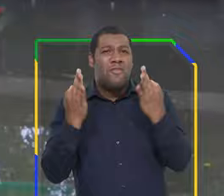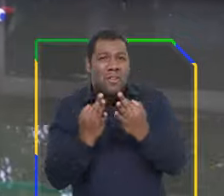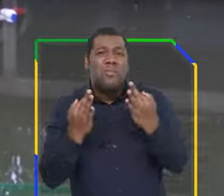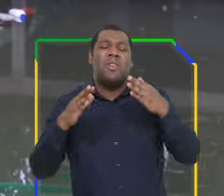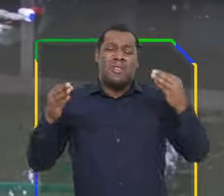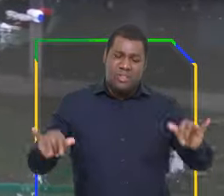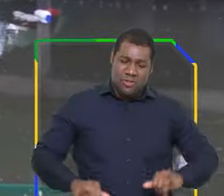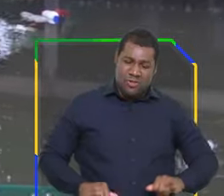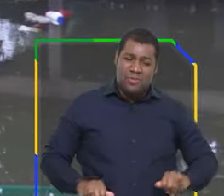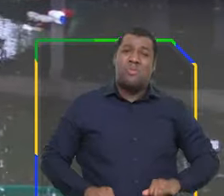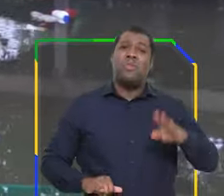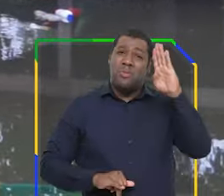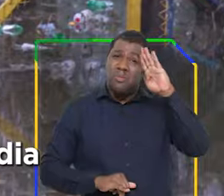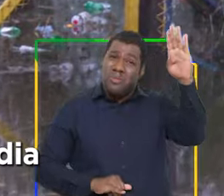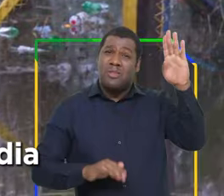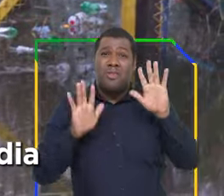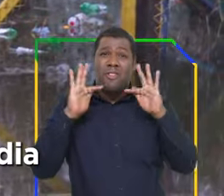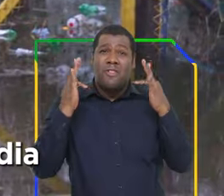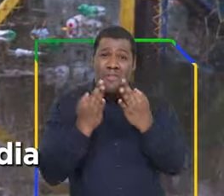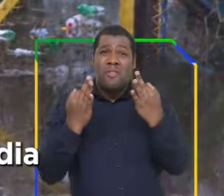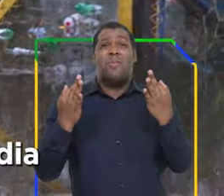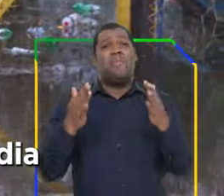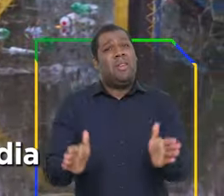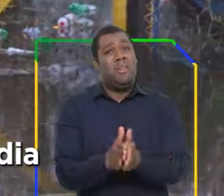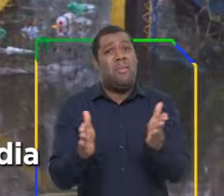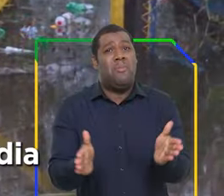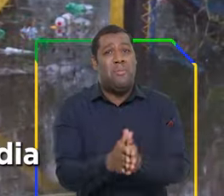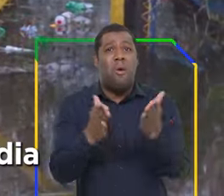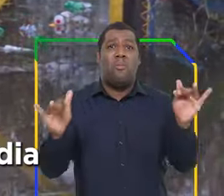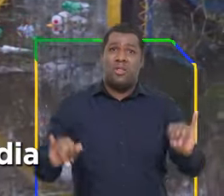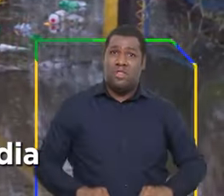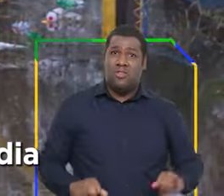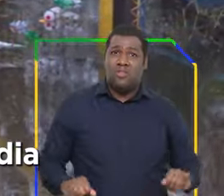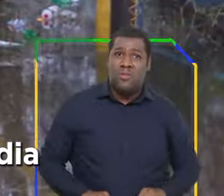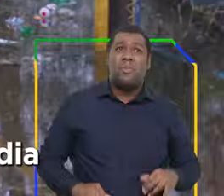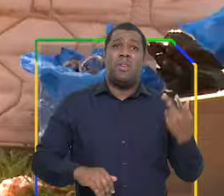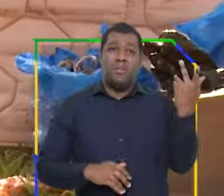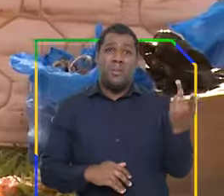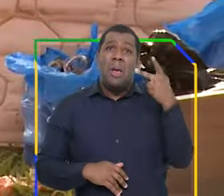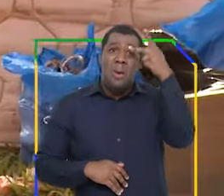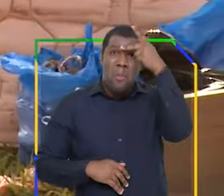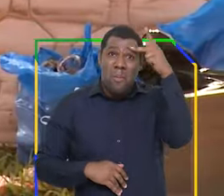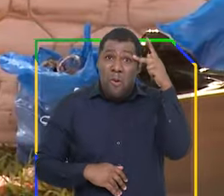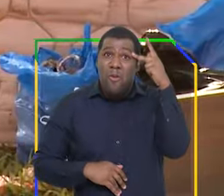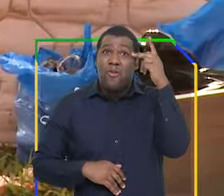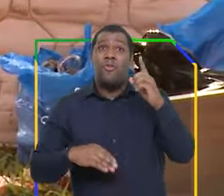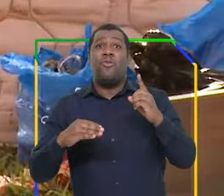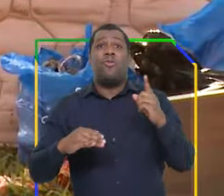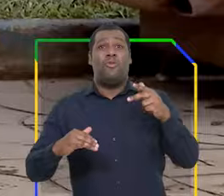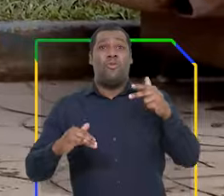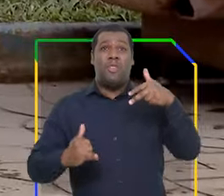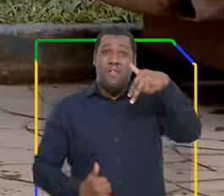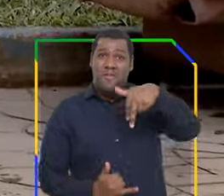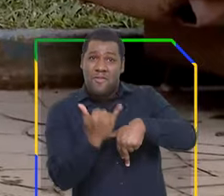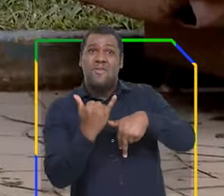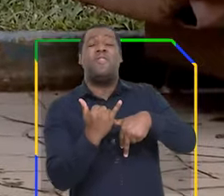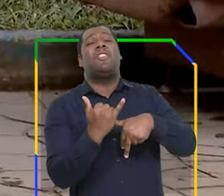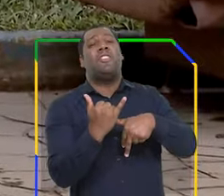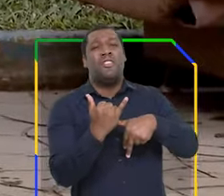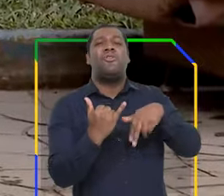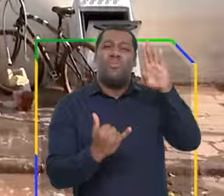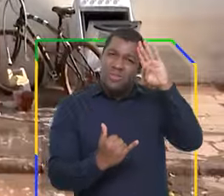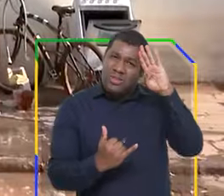sobretudo as mais pobres, as que vivem em condições precárias de moradia e são sempre as principais